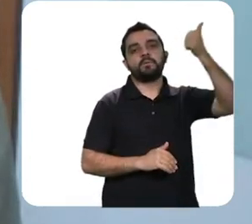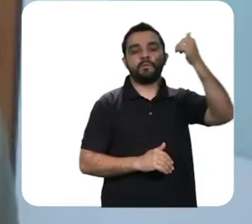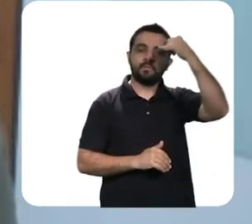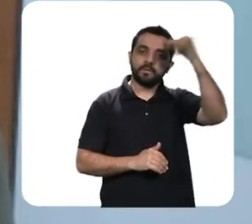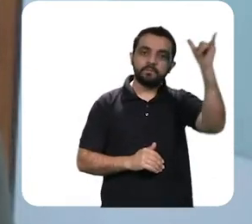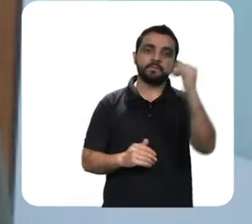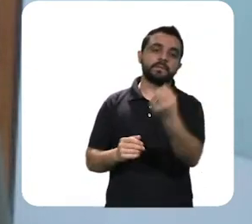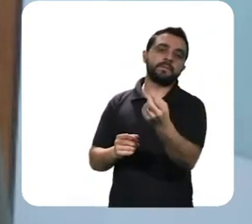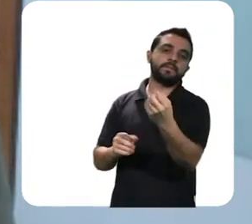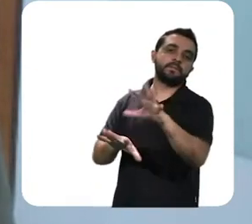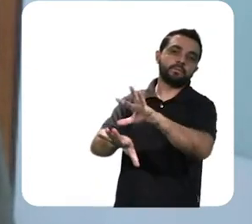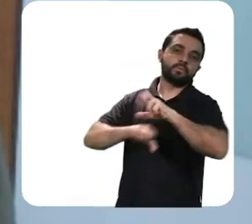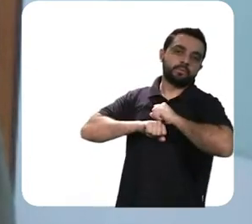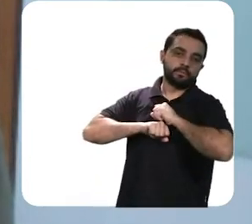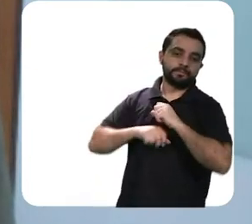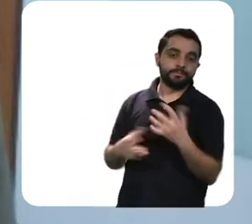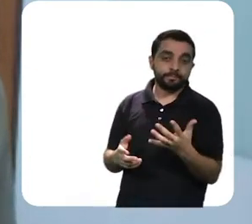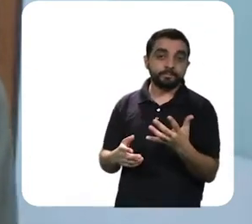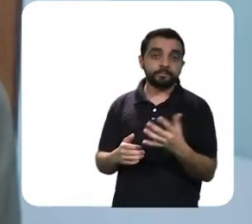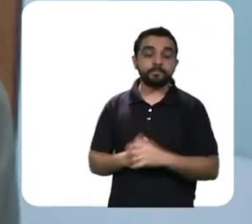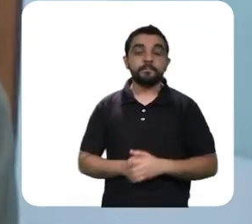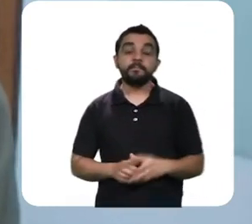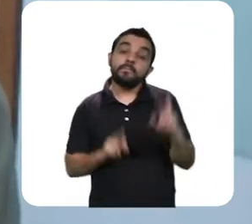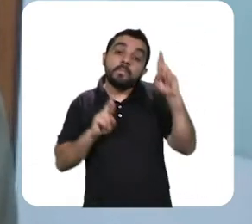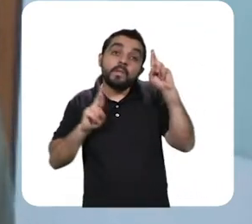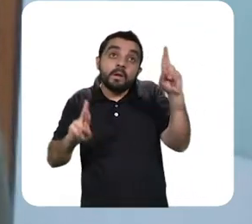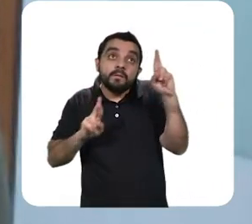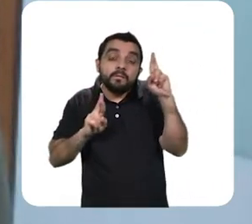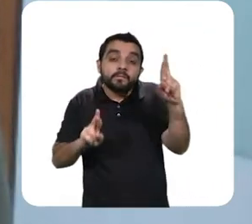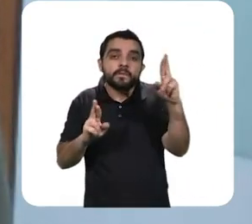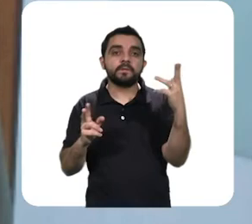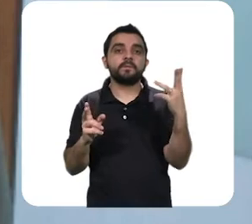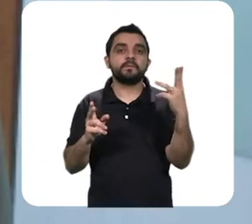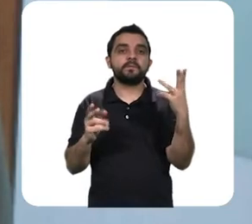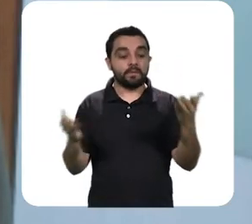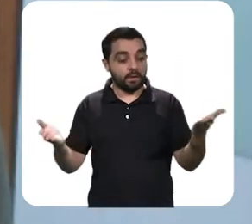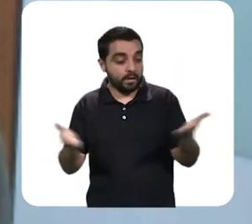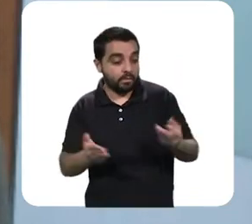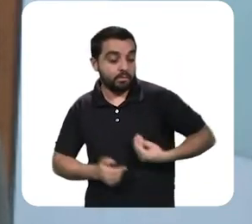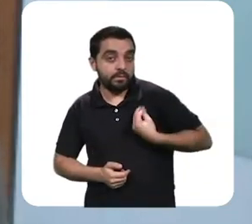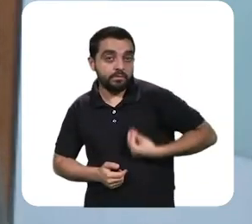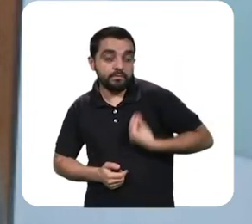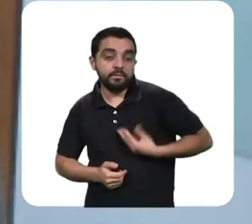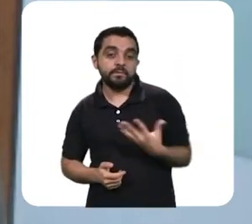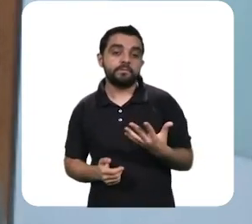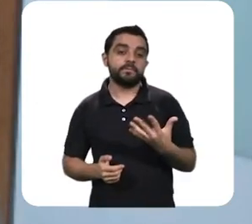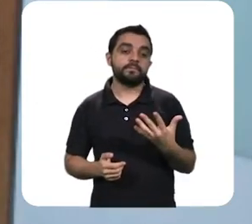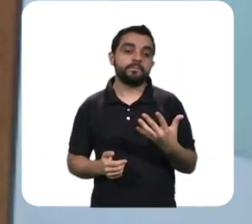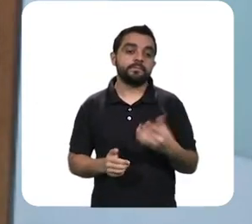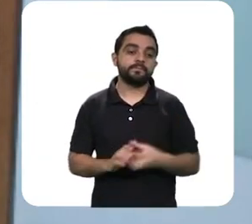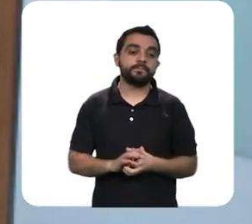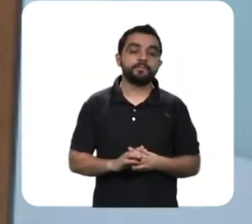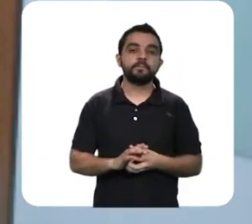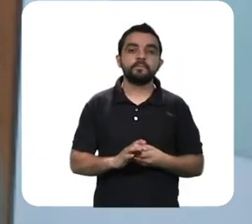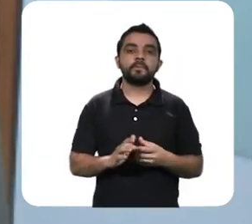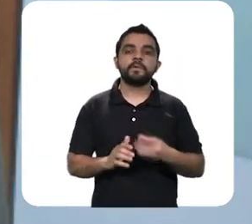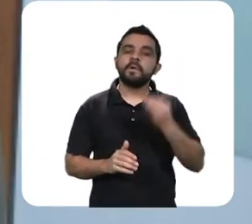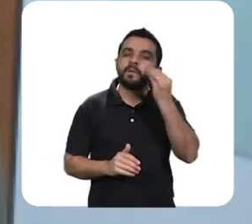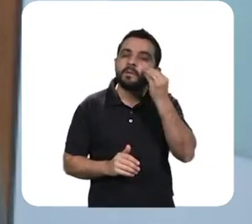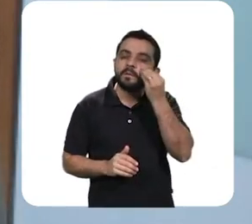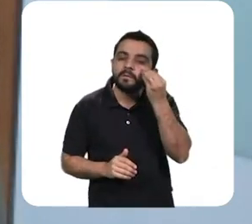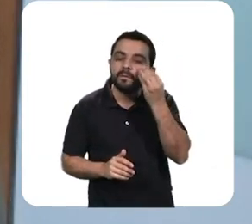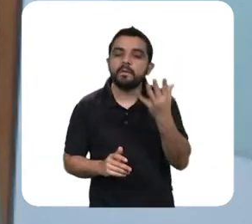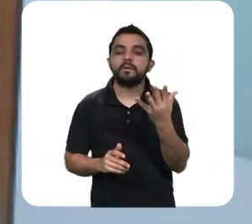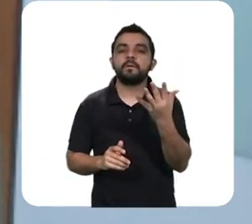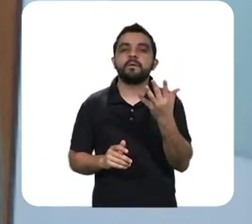o que a grande esperança eu acho que a gente está enfrentando nesse momento é que as medidas que a gente possa adotar